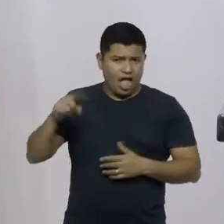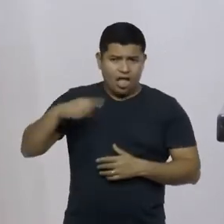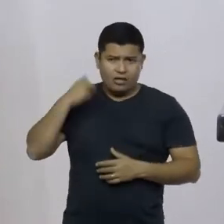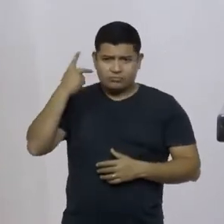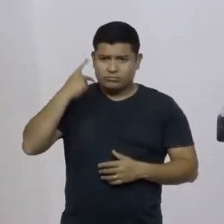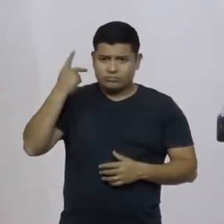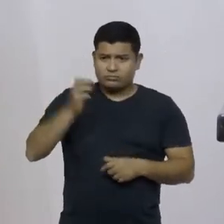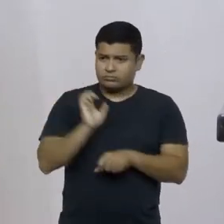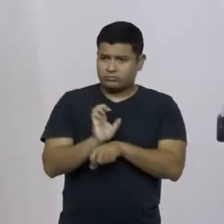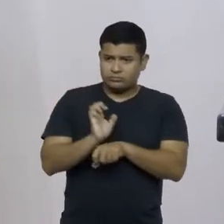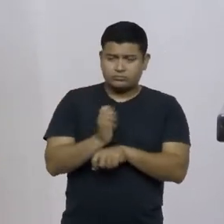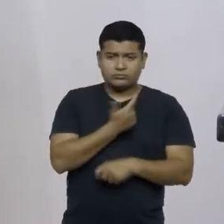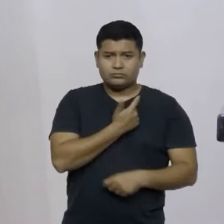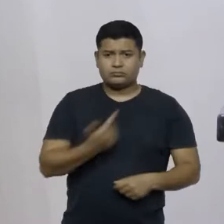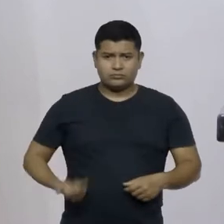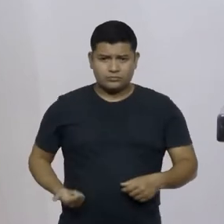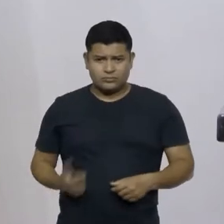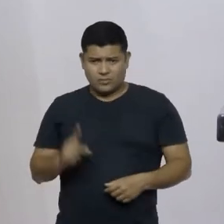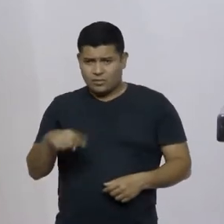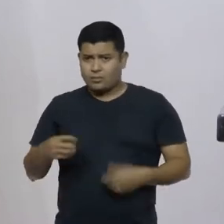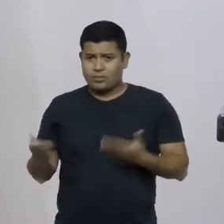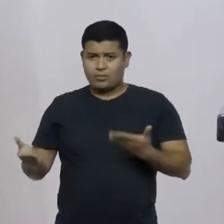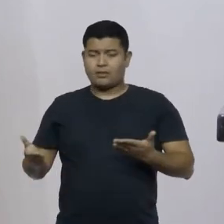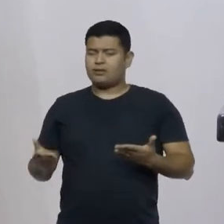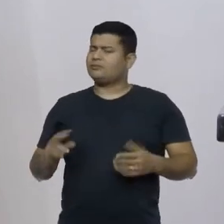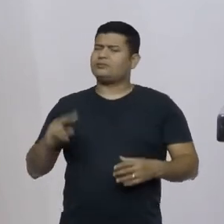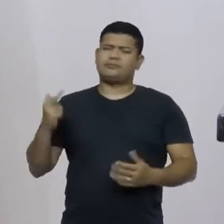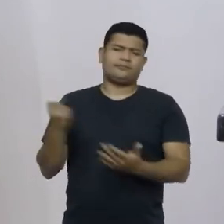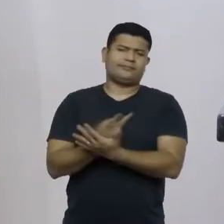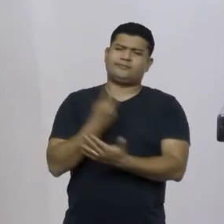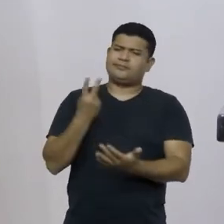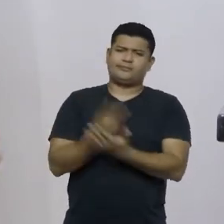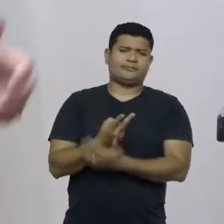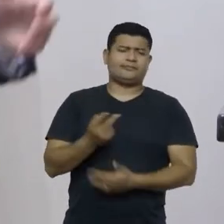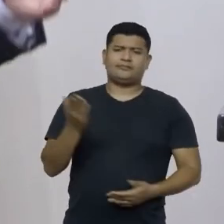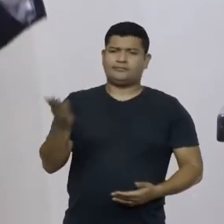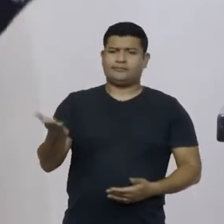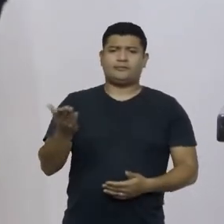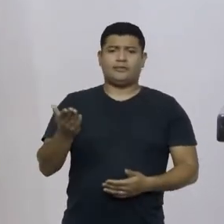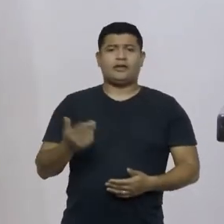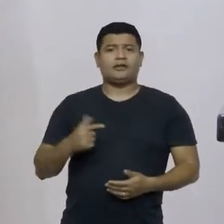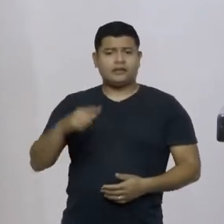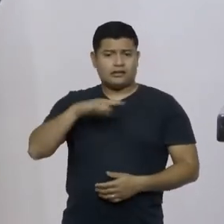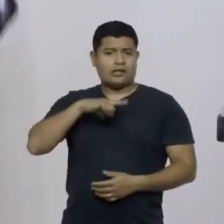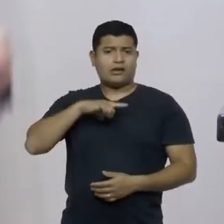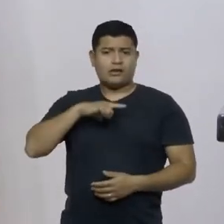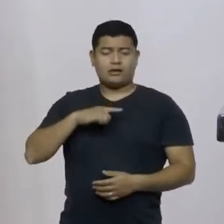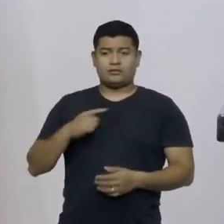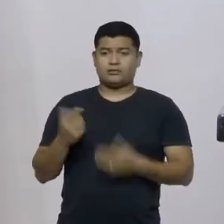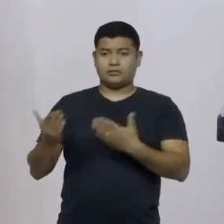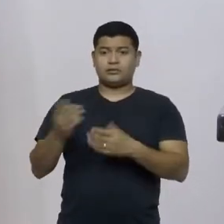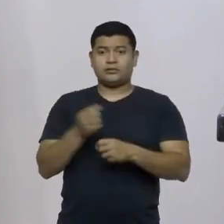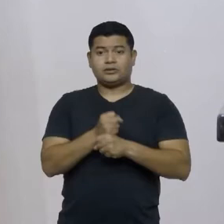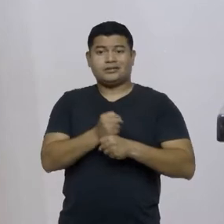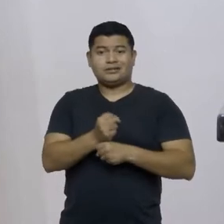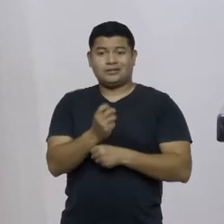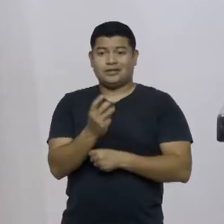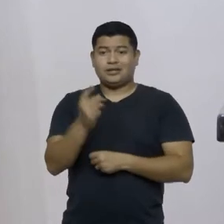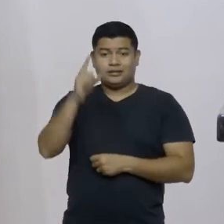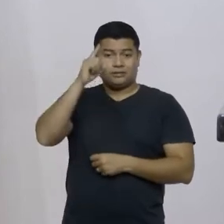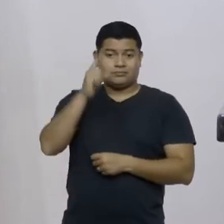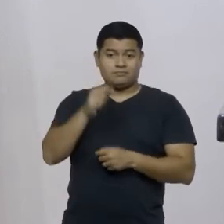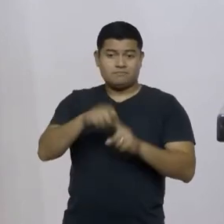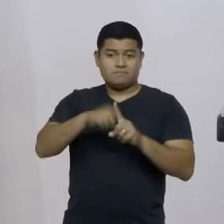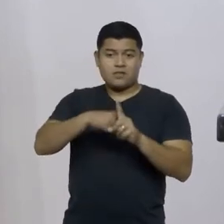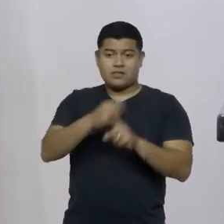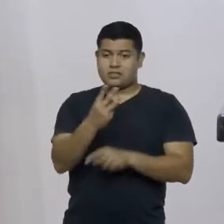governo? Não. Tem alguma coisa errada aqui. Um governo que, depois de quase 30 meses do ocorrido, não